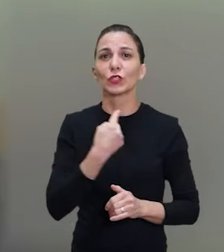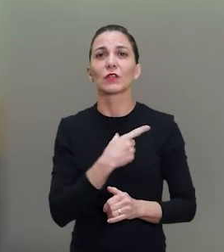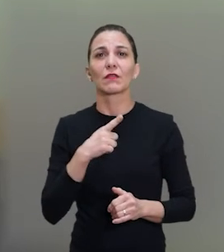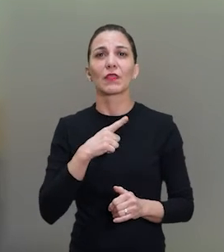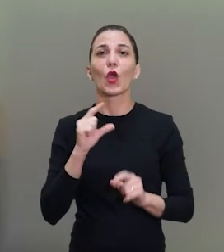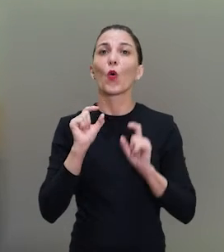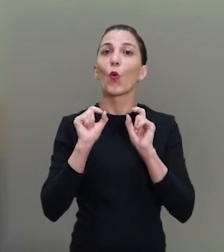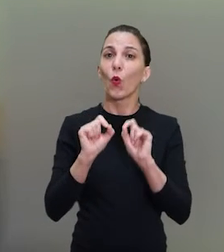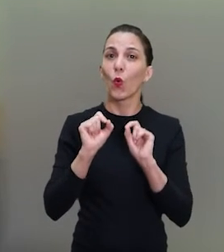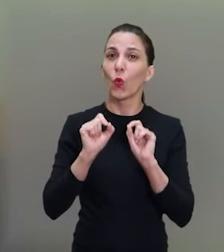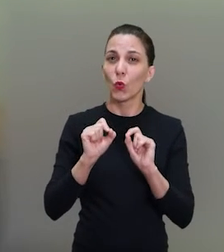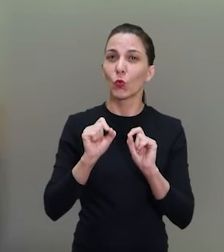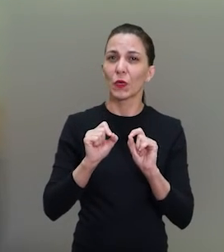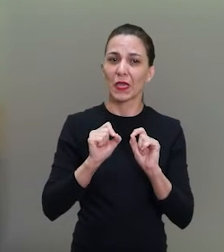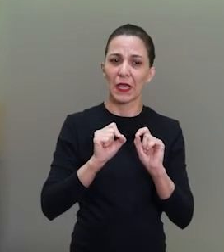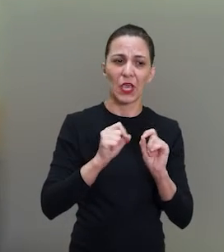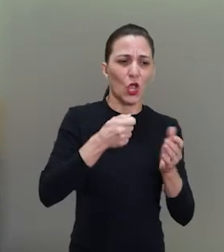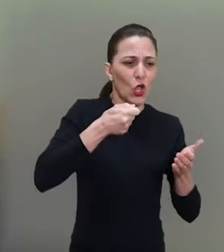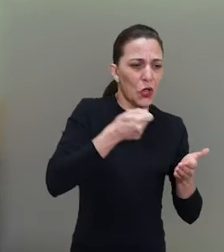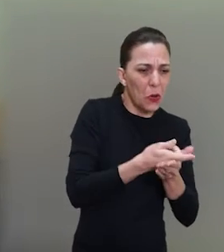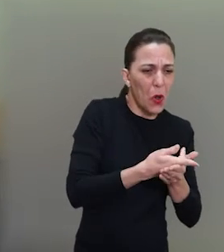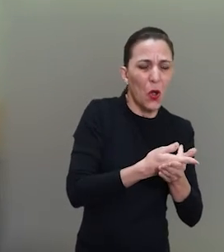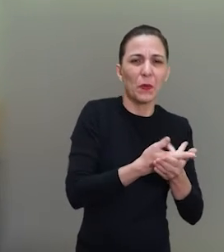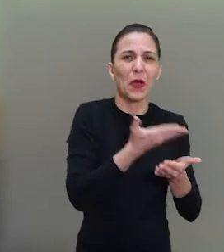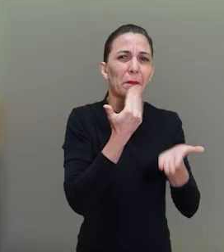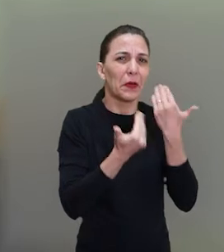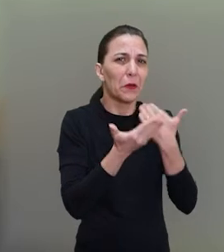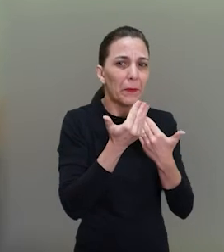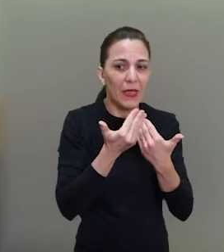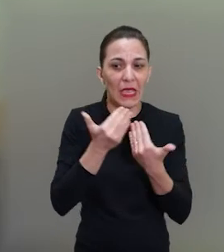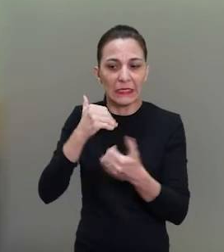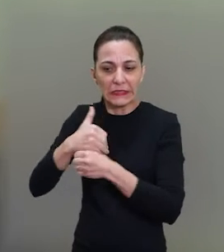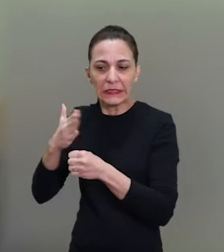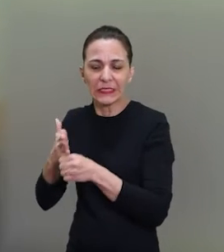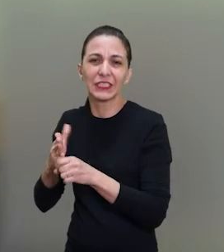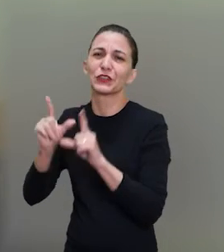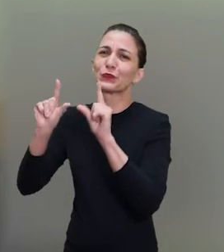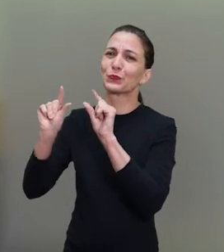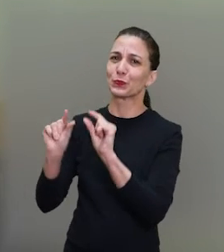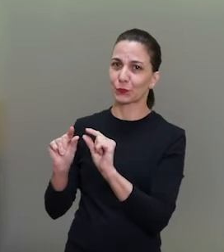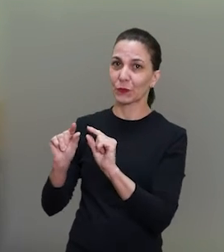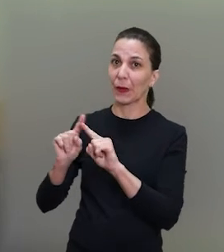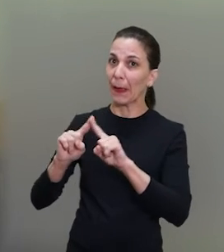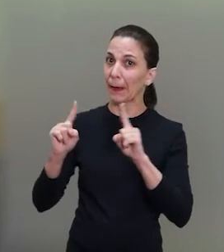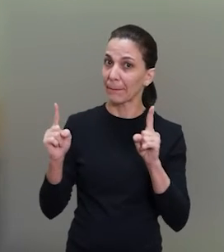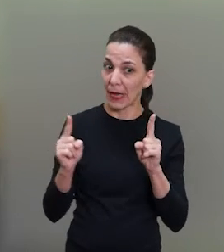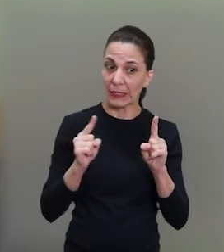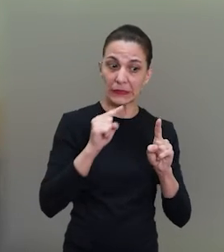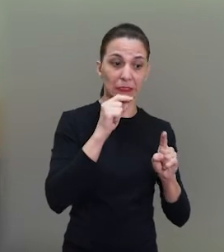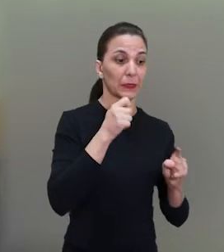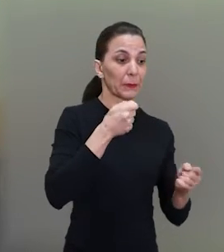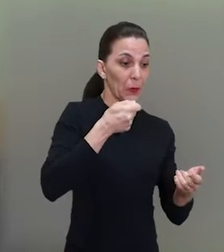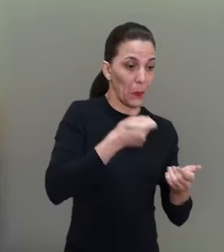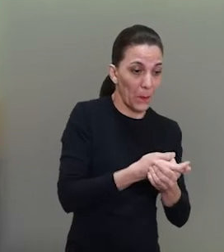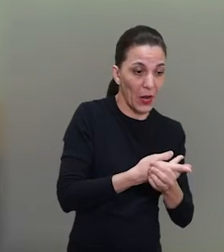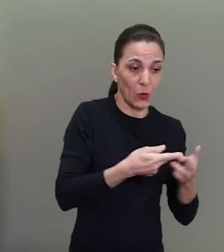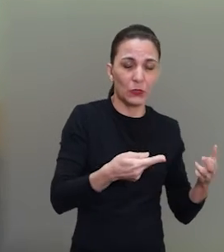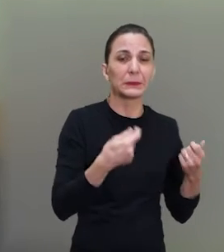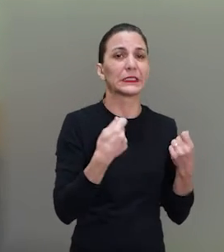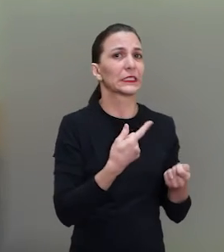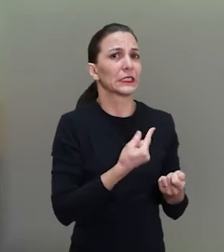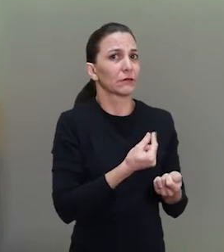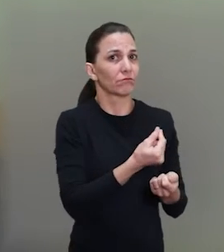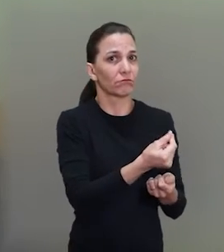estamos na época em que a gente cada vez desembala mais e descasca menos. Só que para poder desembalar